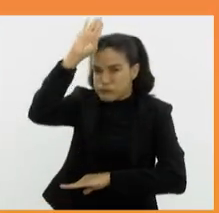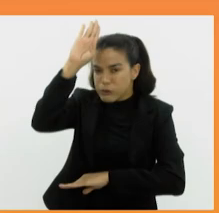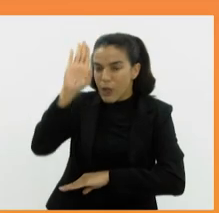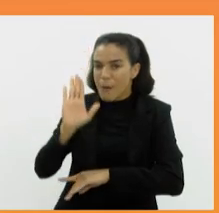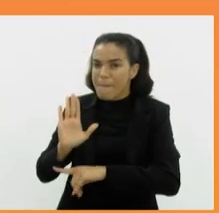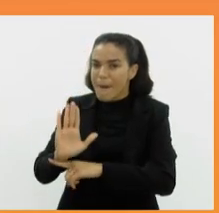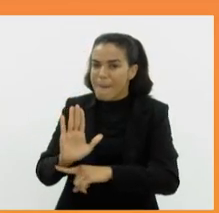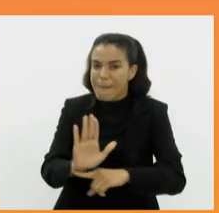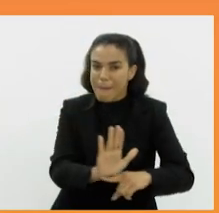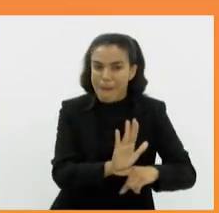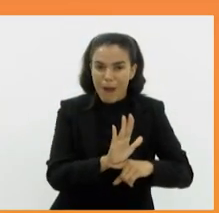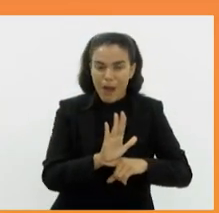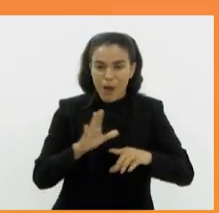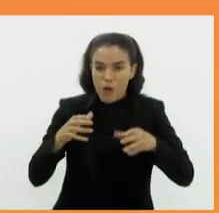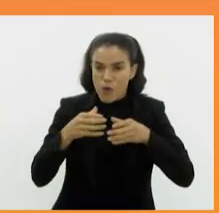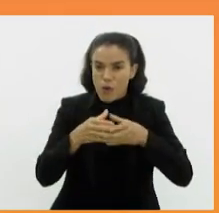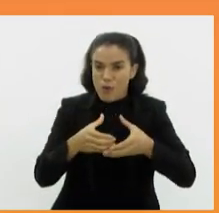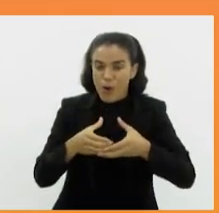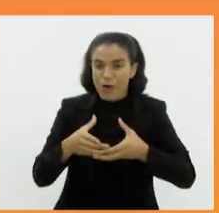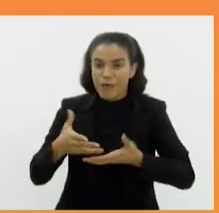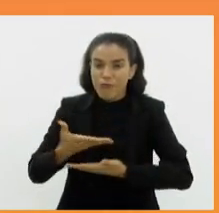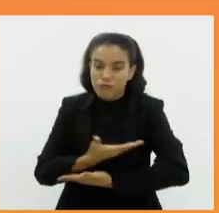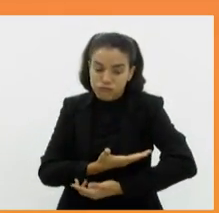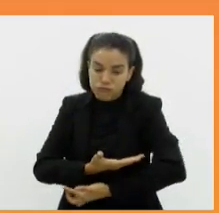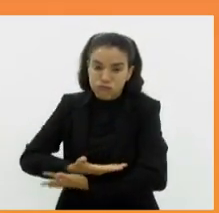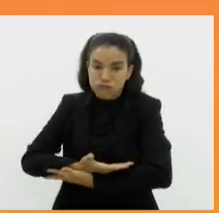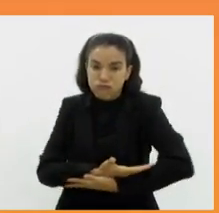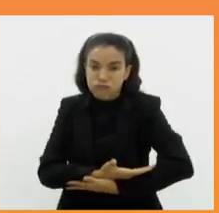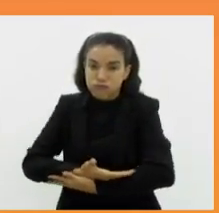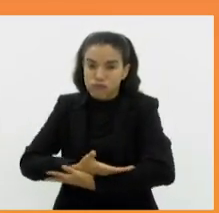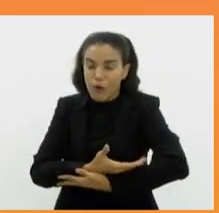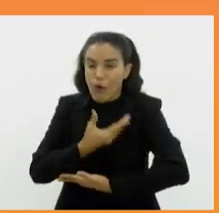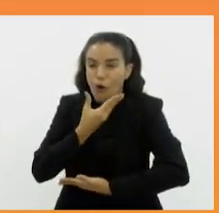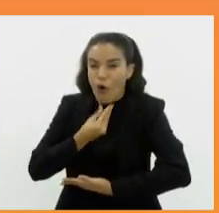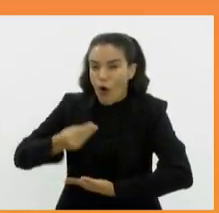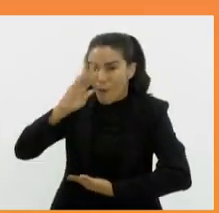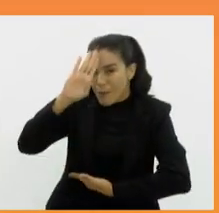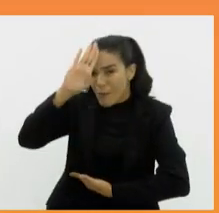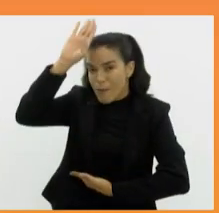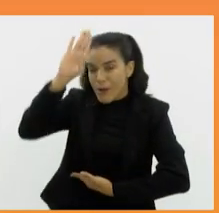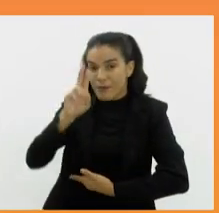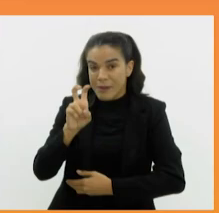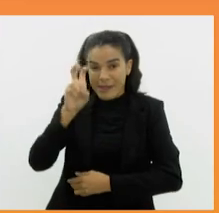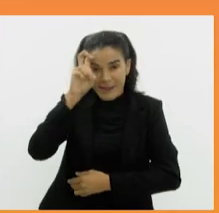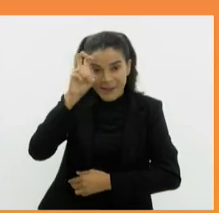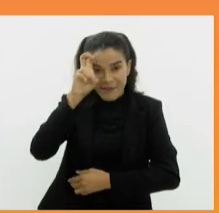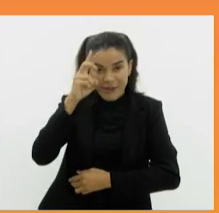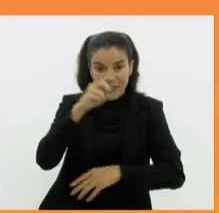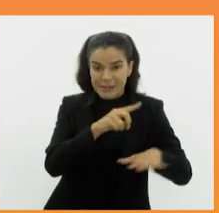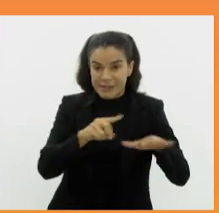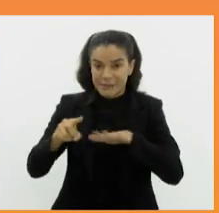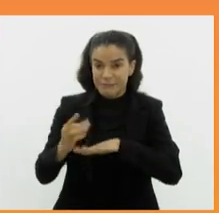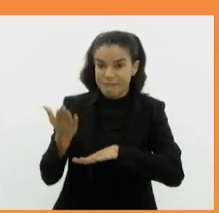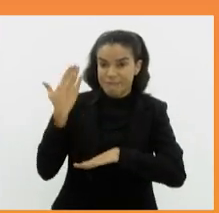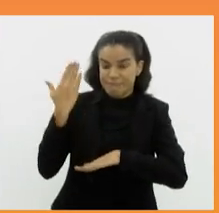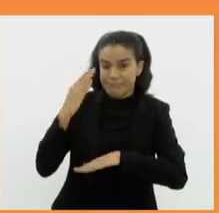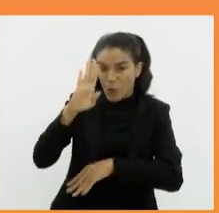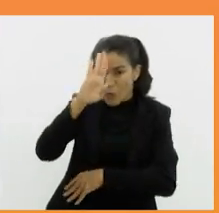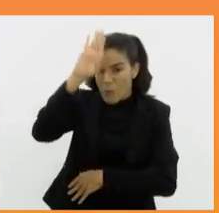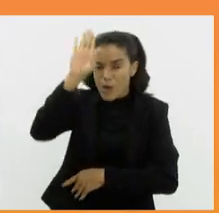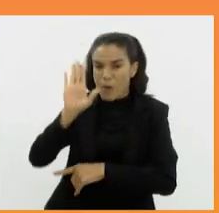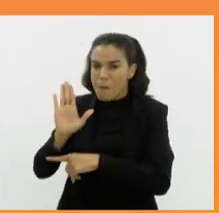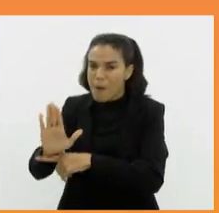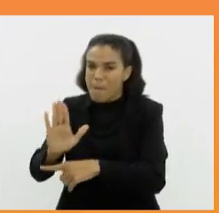muita gente. Esse é o momento em que a Ayla foi carregada nos braços de um bombeiro. Desde quinta-feira da semana passada, o corpo de bombeiro já